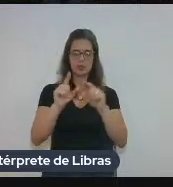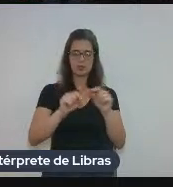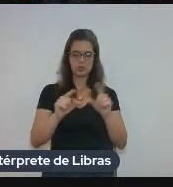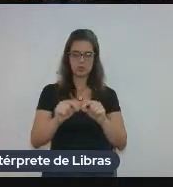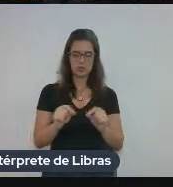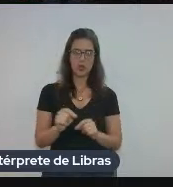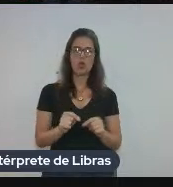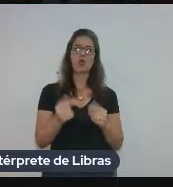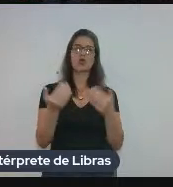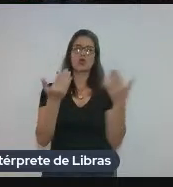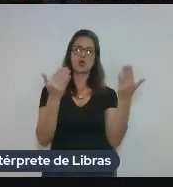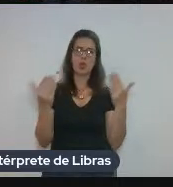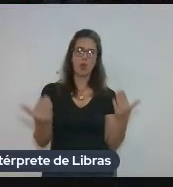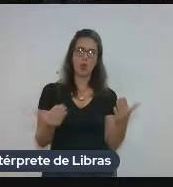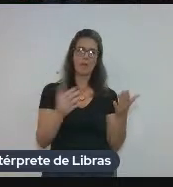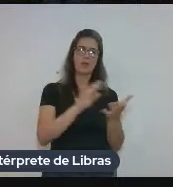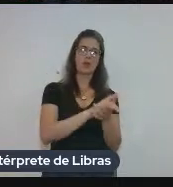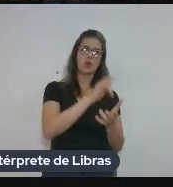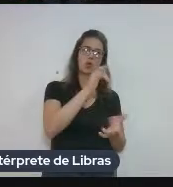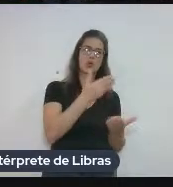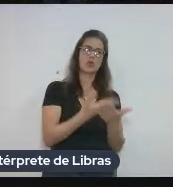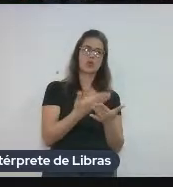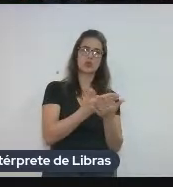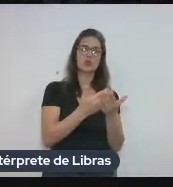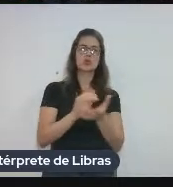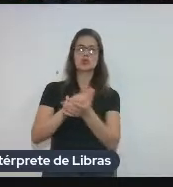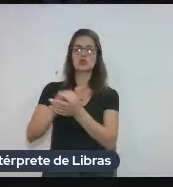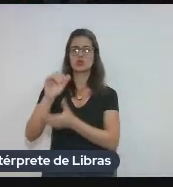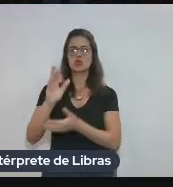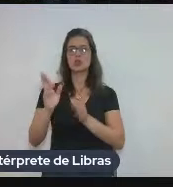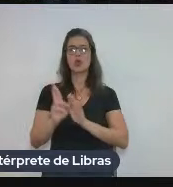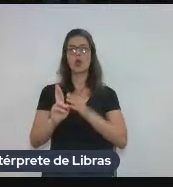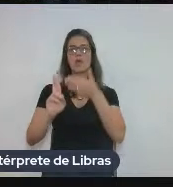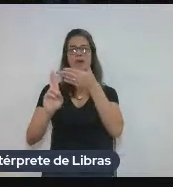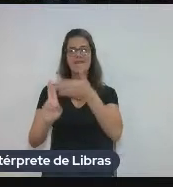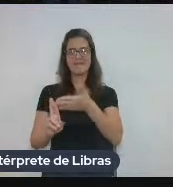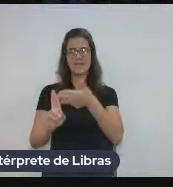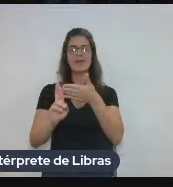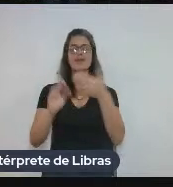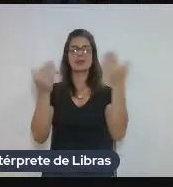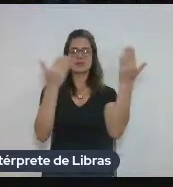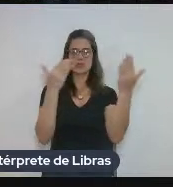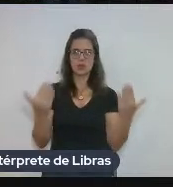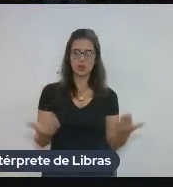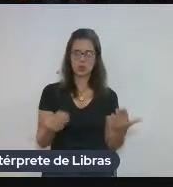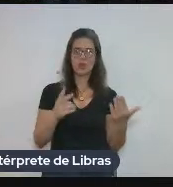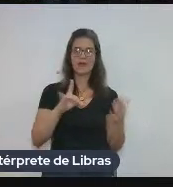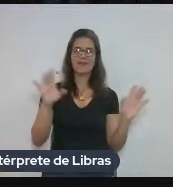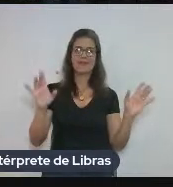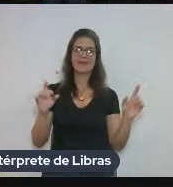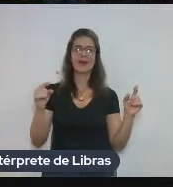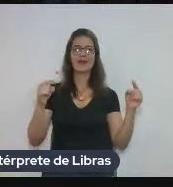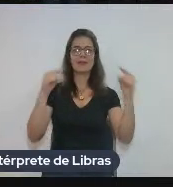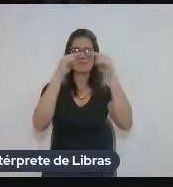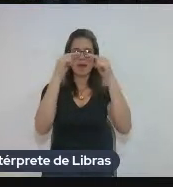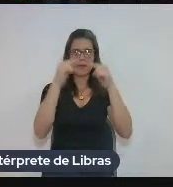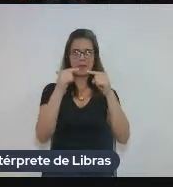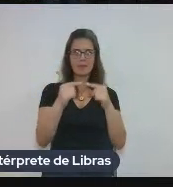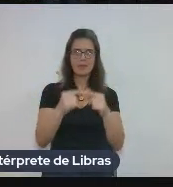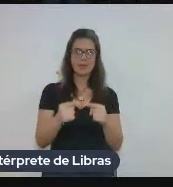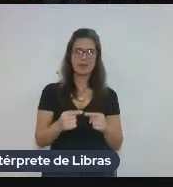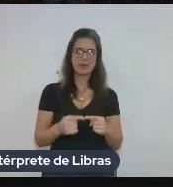comparando o corpos de estudo com o corpos de referência. E depois a gente meio que liga os pontos, né? Então,